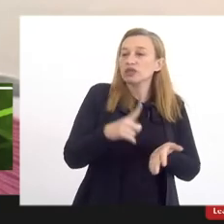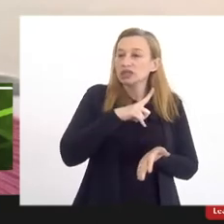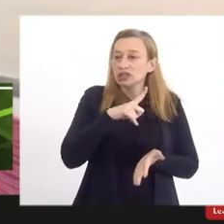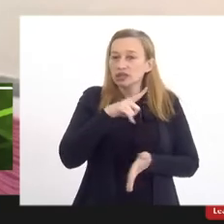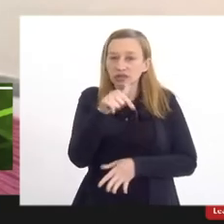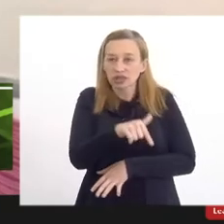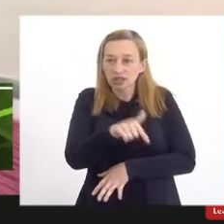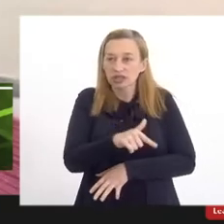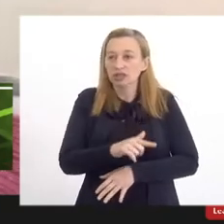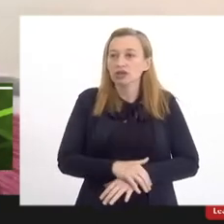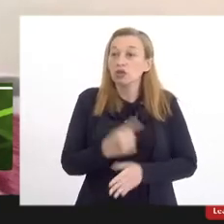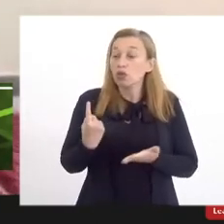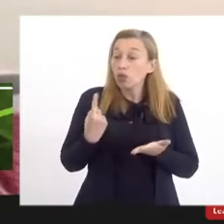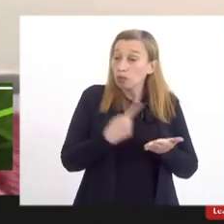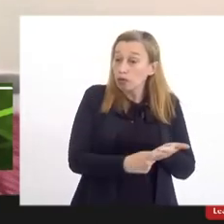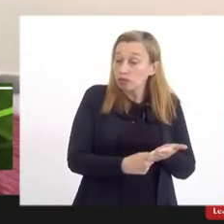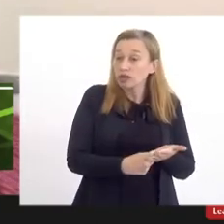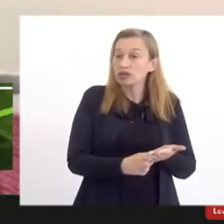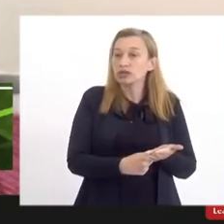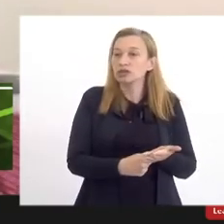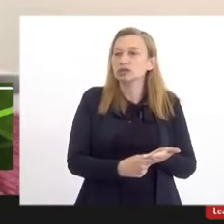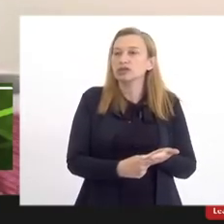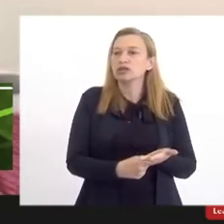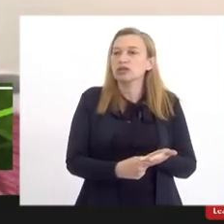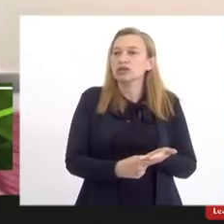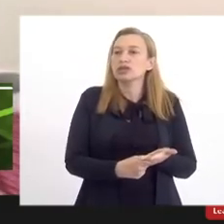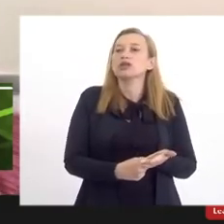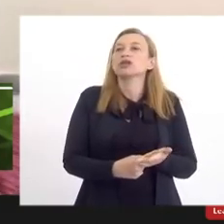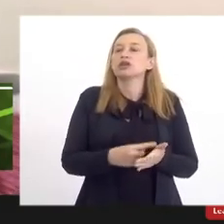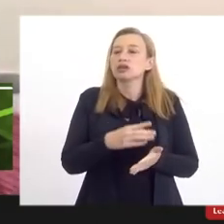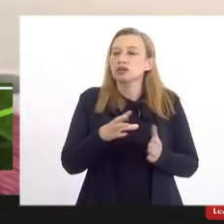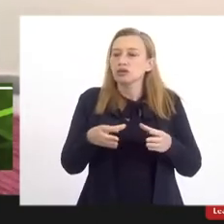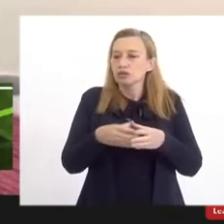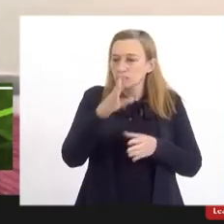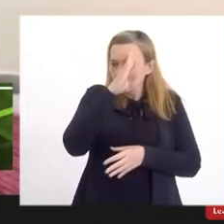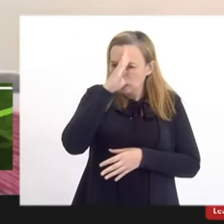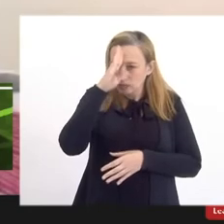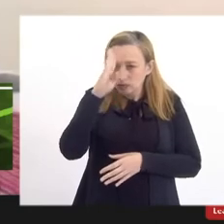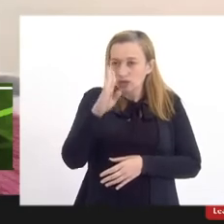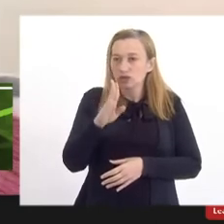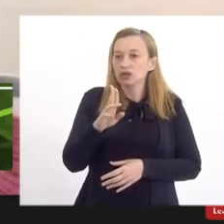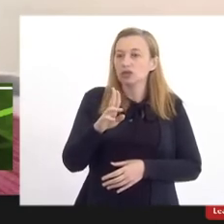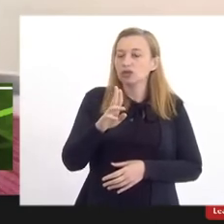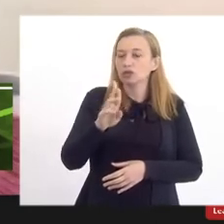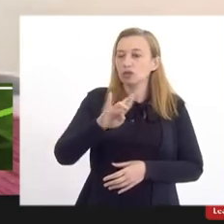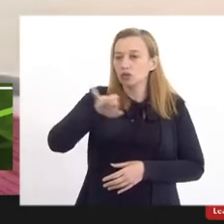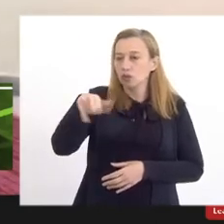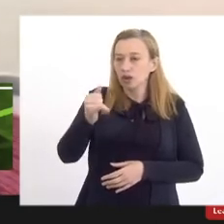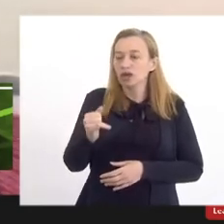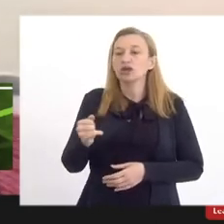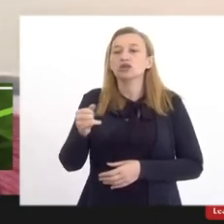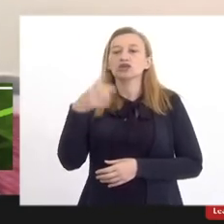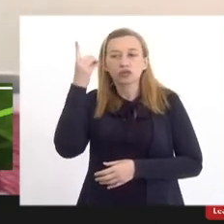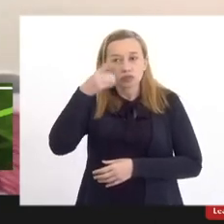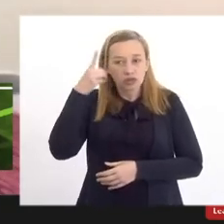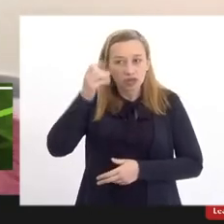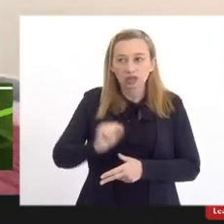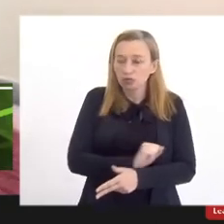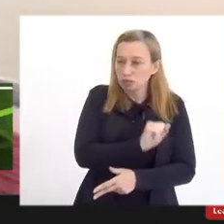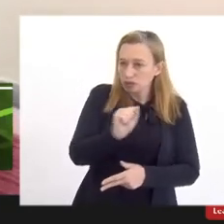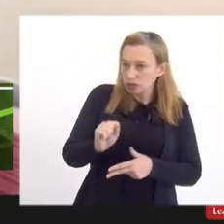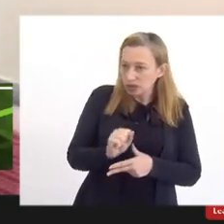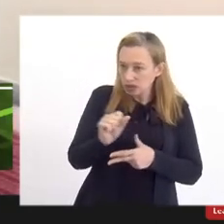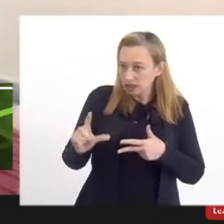é um dos compromissos que a comunidade acadêmica da UESO da UERJ os deputados o poder legislativo